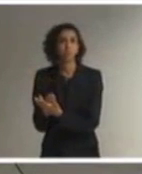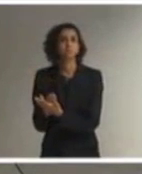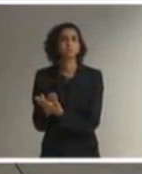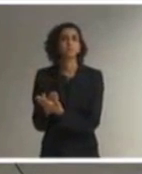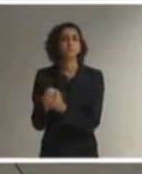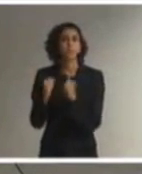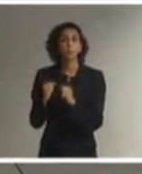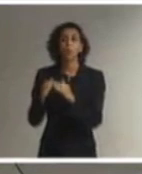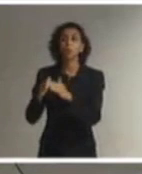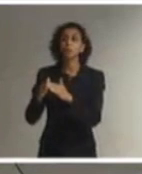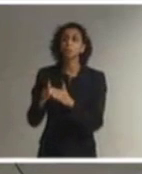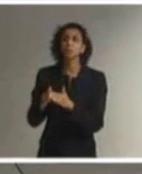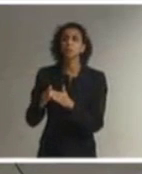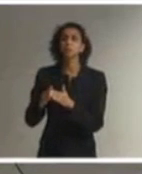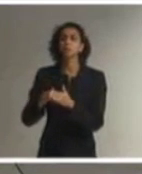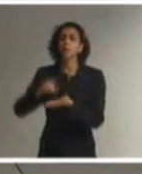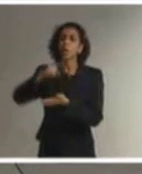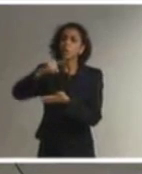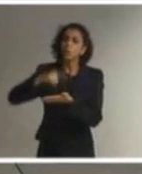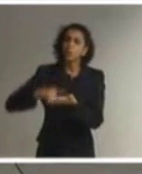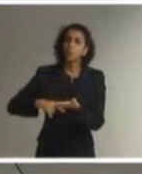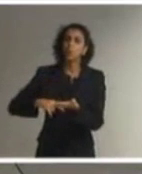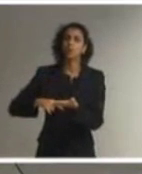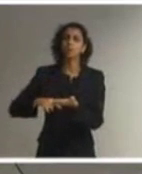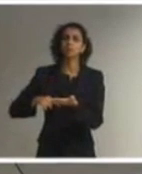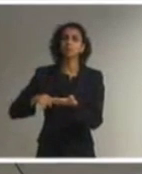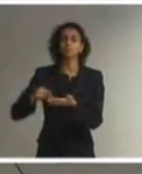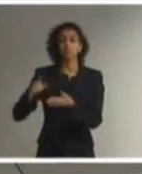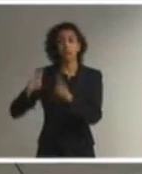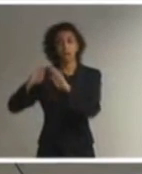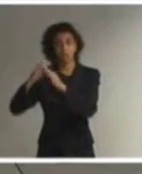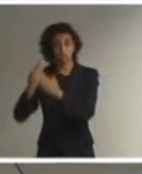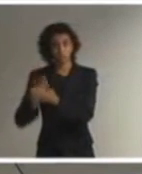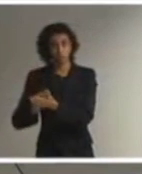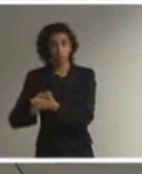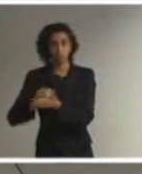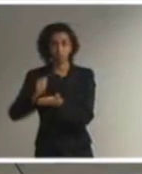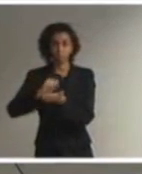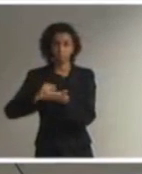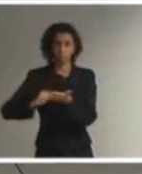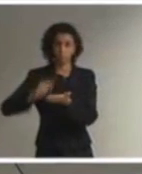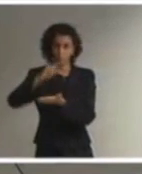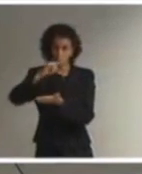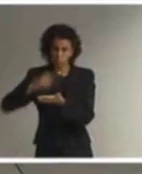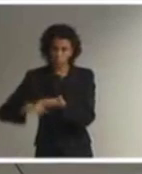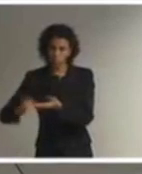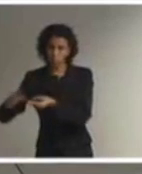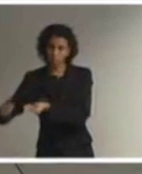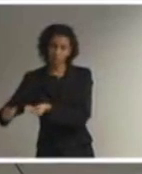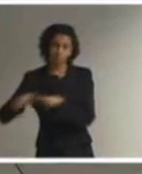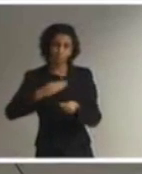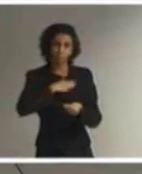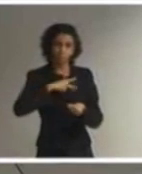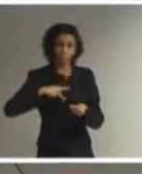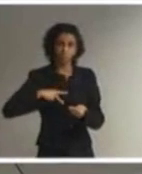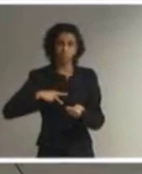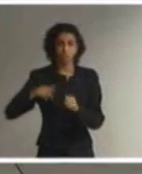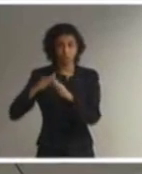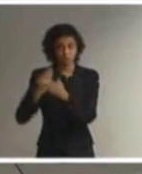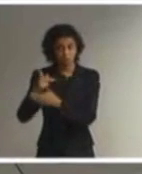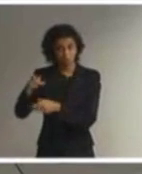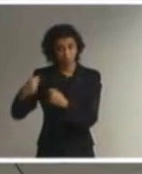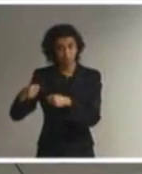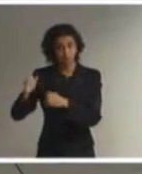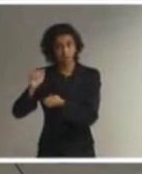laudos para que aquela escola possa se ajustar no